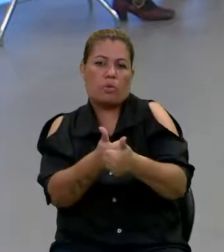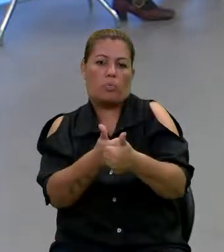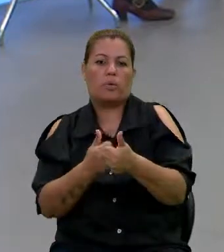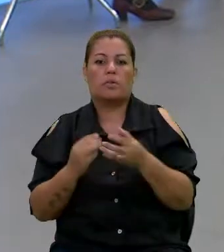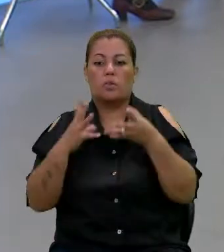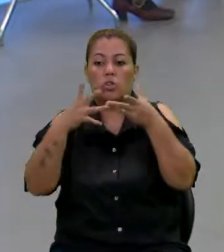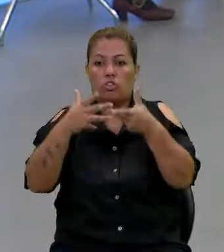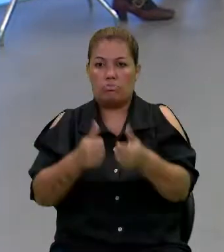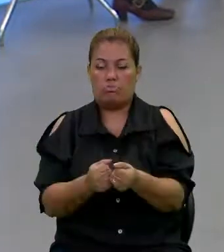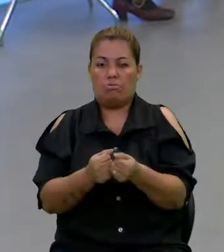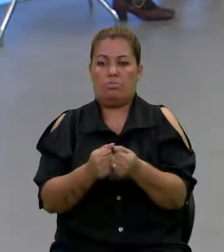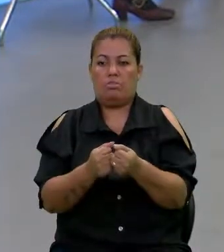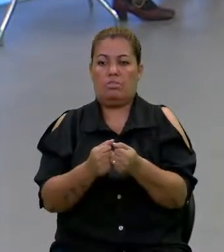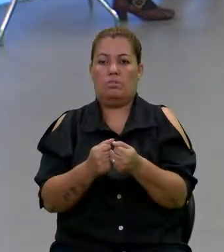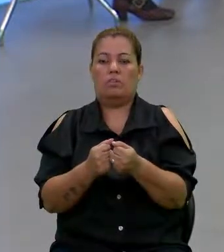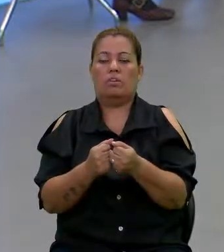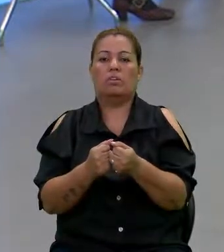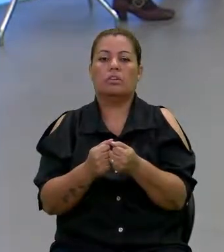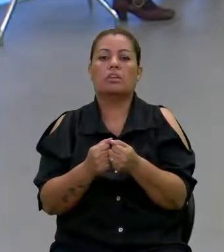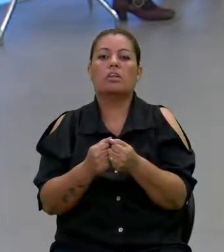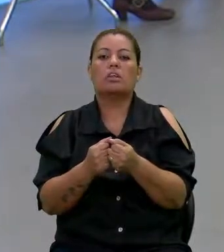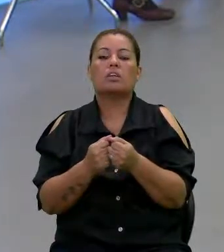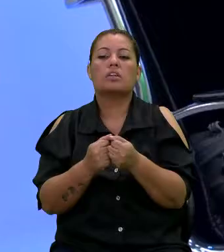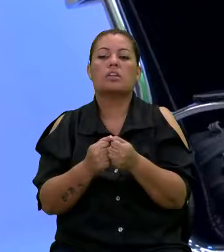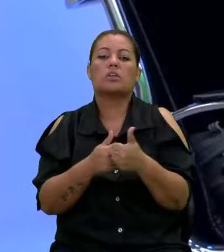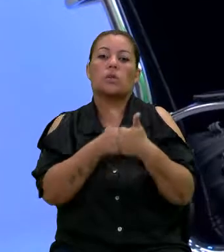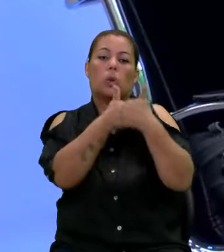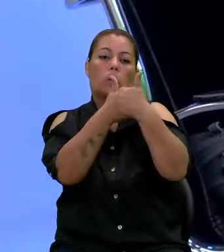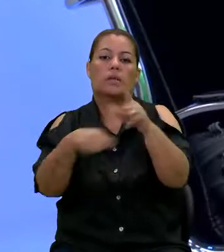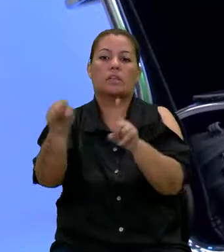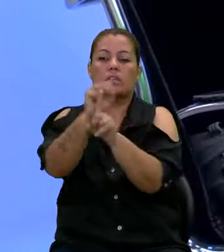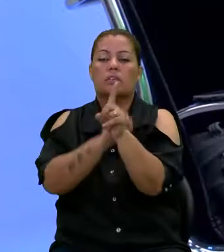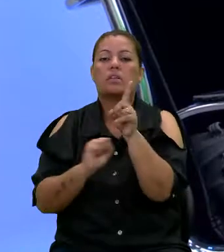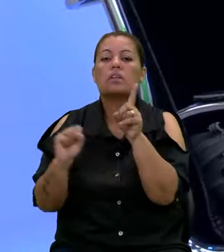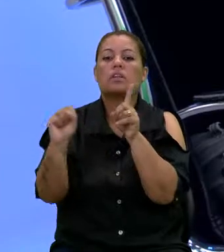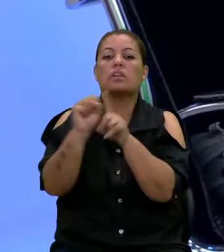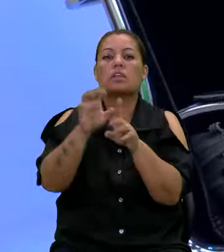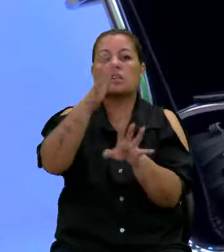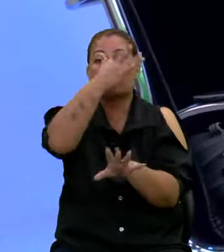tudo isso, no acompanhamento da sociedade civil,